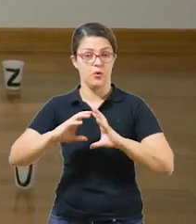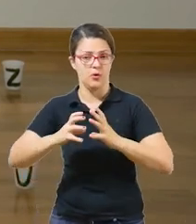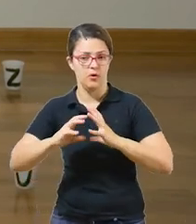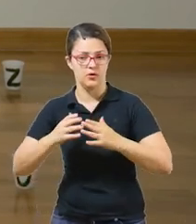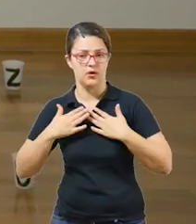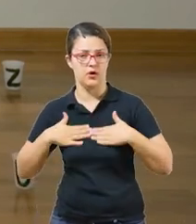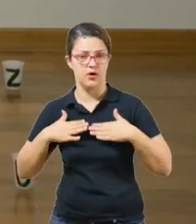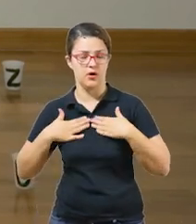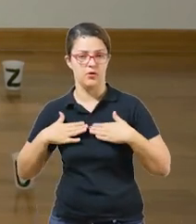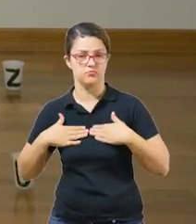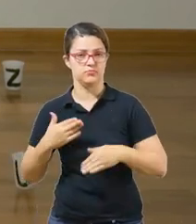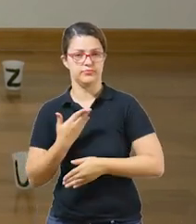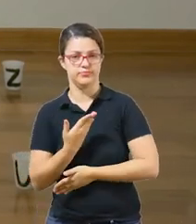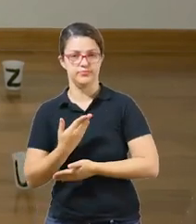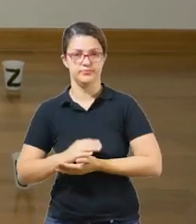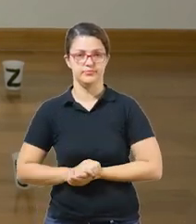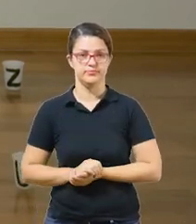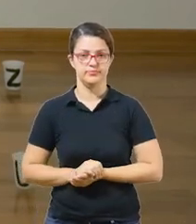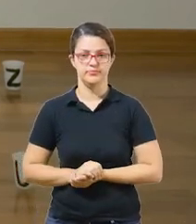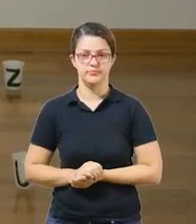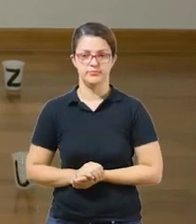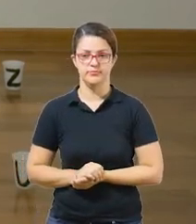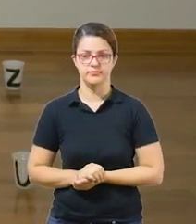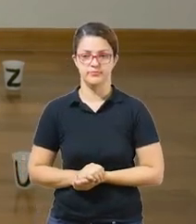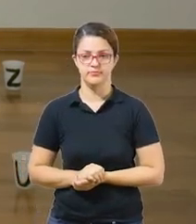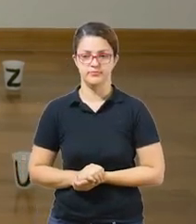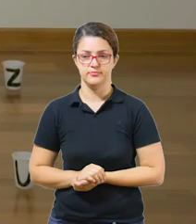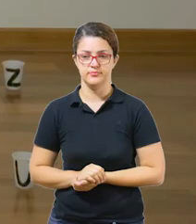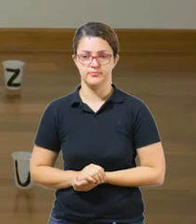Chutando devagar, localiza a letrinha A.